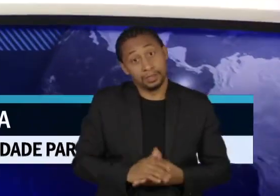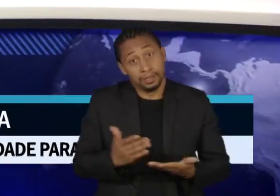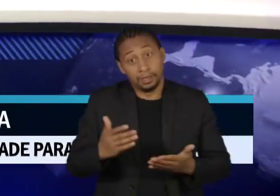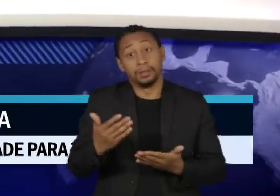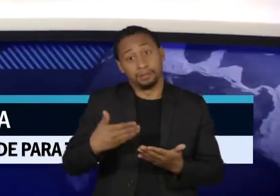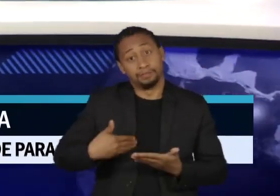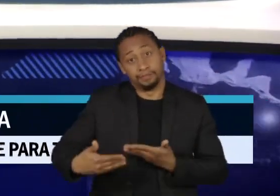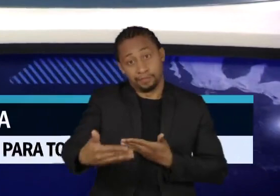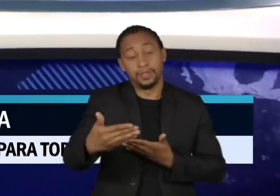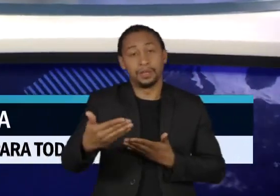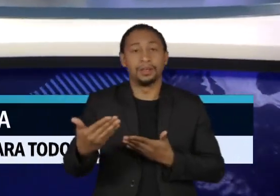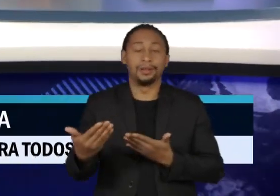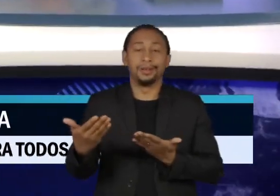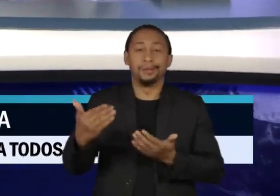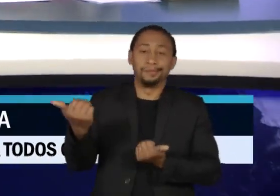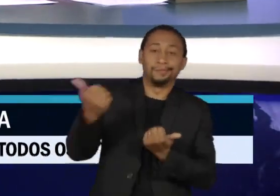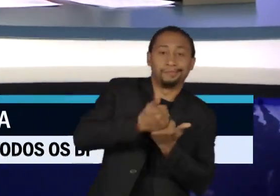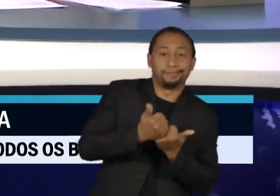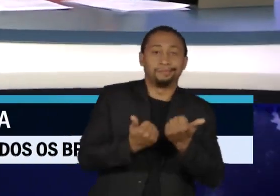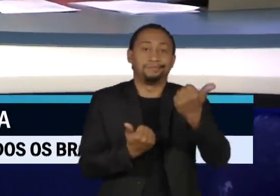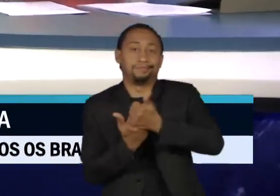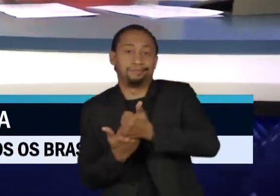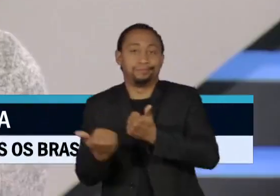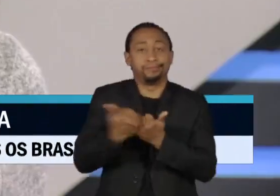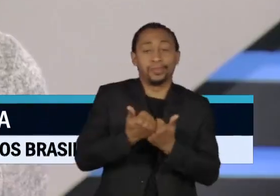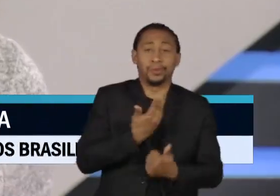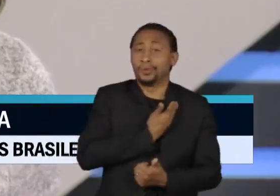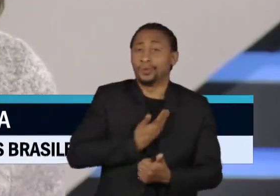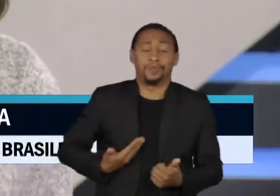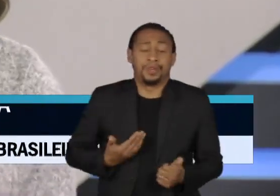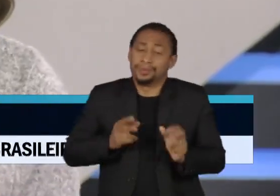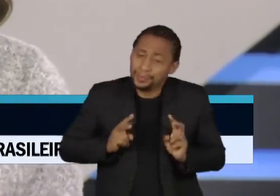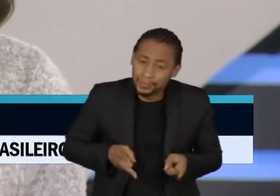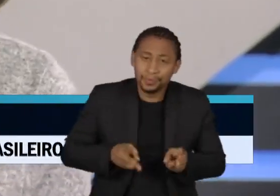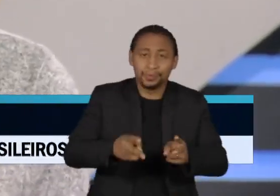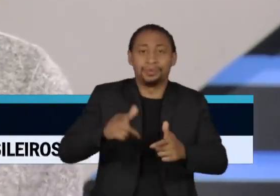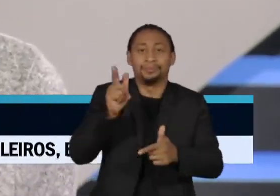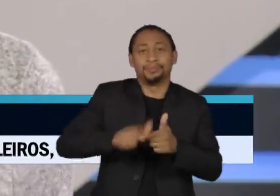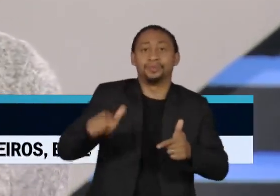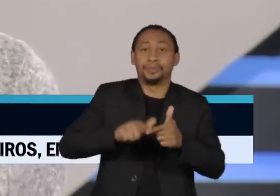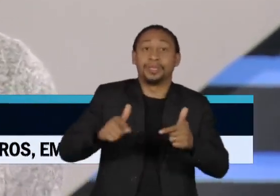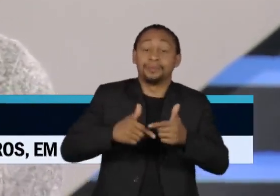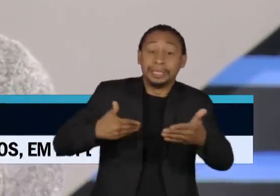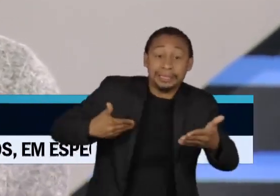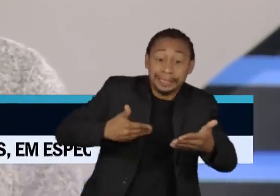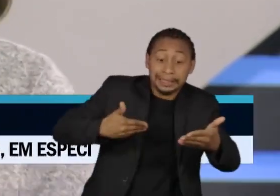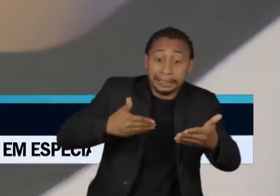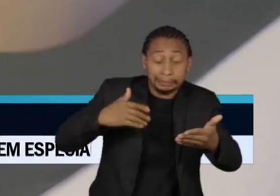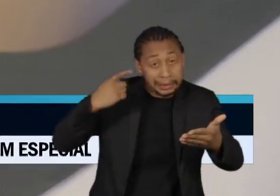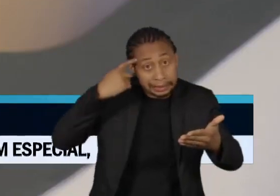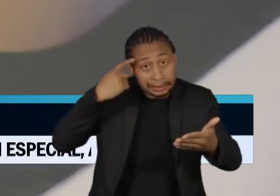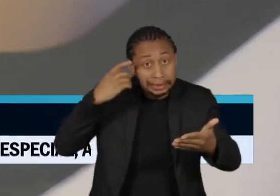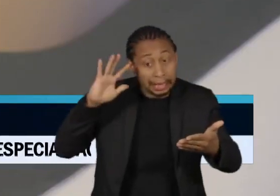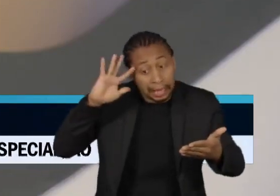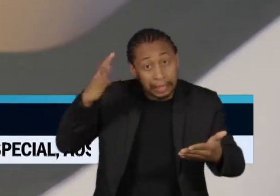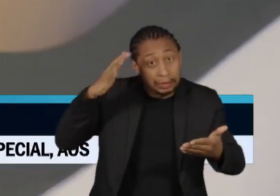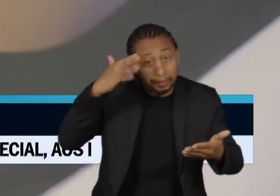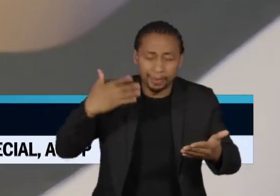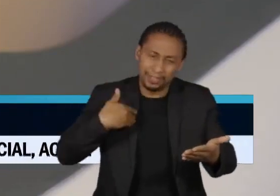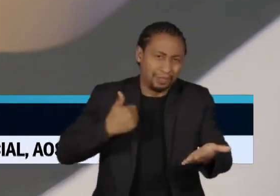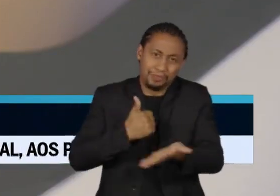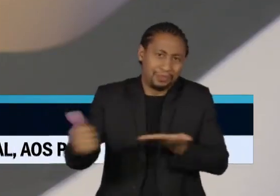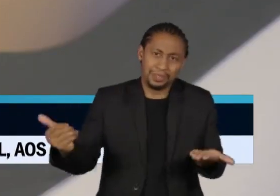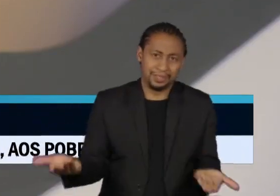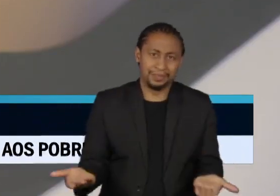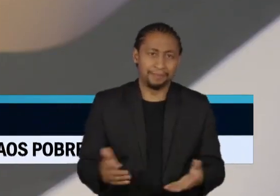Só depois que acontece um caso como esse de hoje que começa a correria e começa a tentar correr atrás do prejuízo. É tarde, né? Exatamente, o que Adê estava falando.